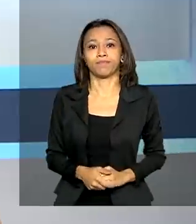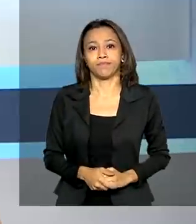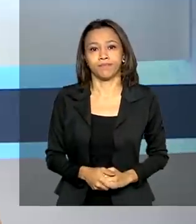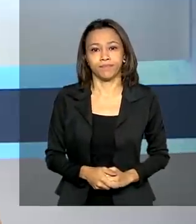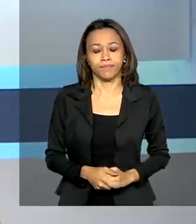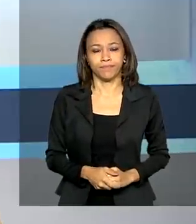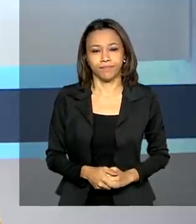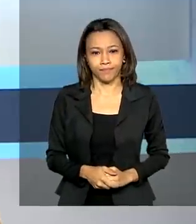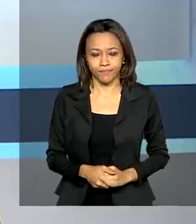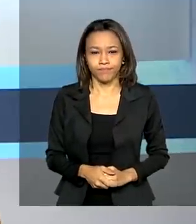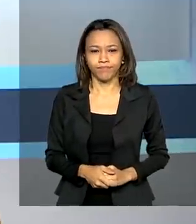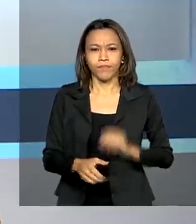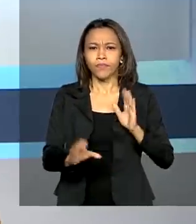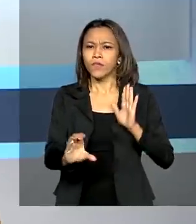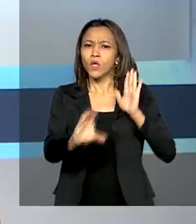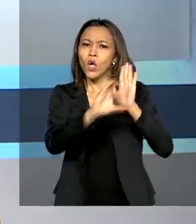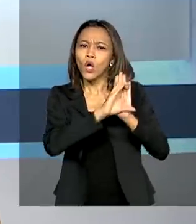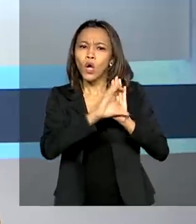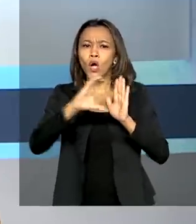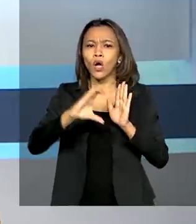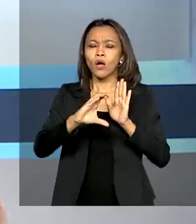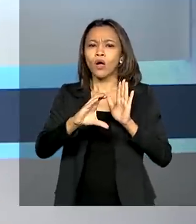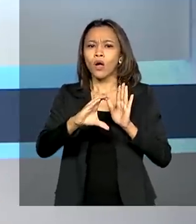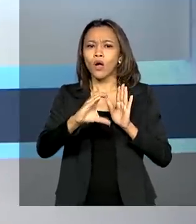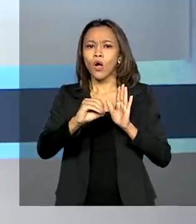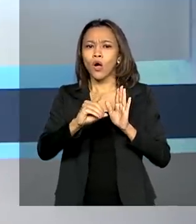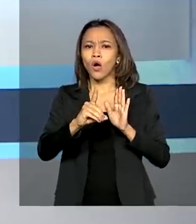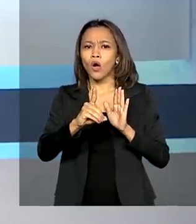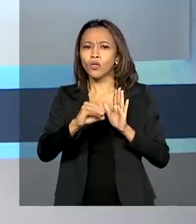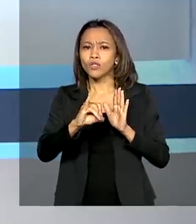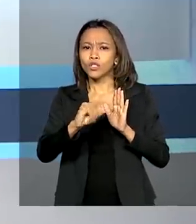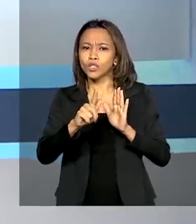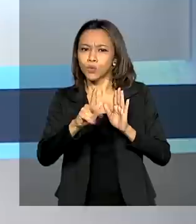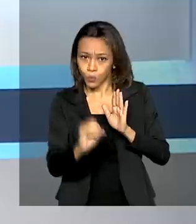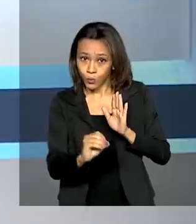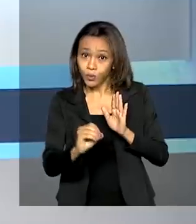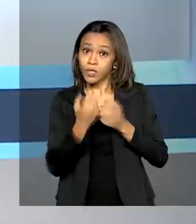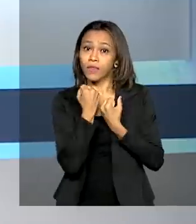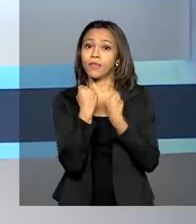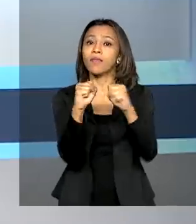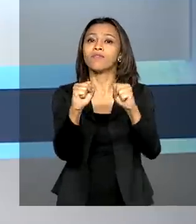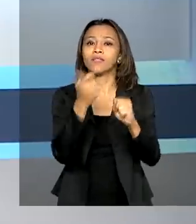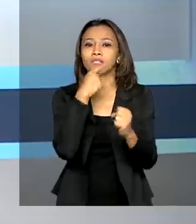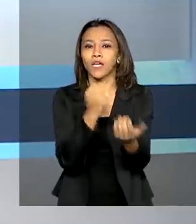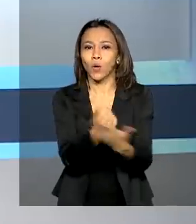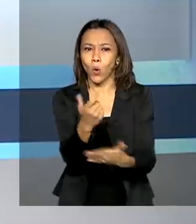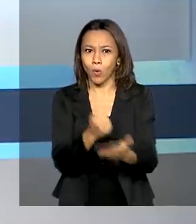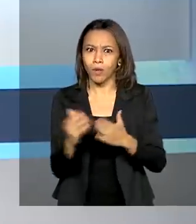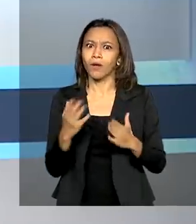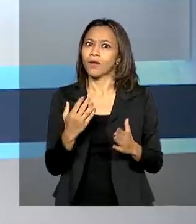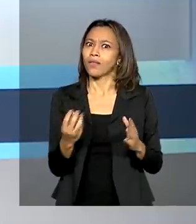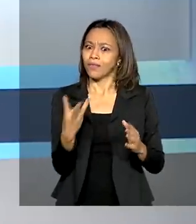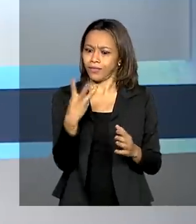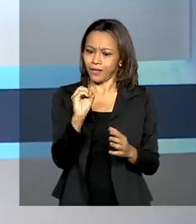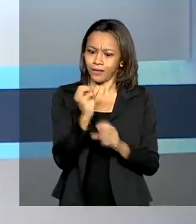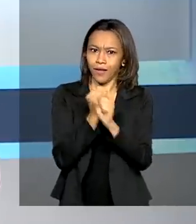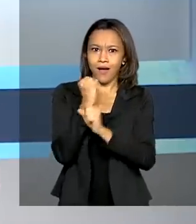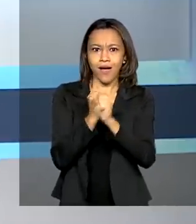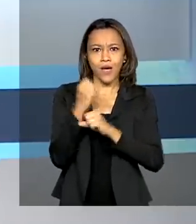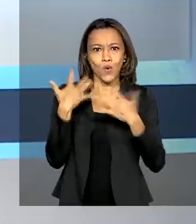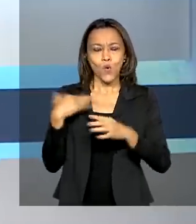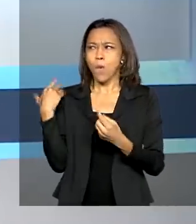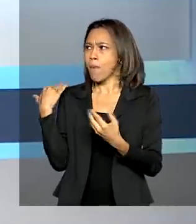O Código de Defesa do Consumidor completa 30 anos esta semana. De lá para cá, muitas conquistas.